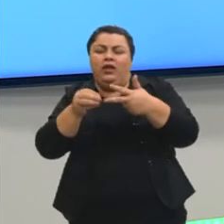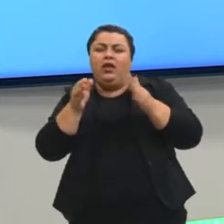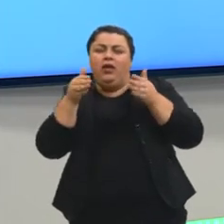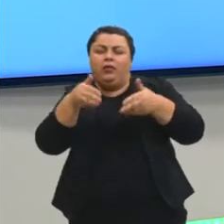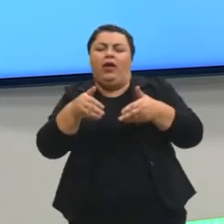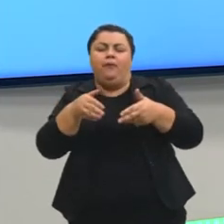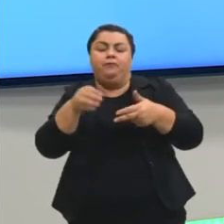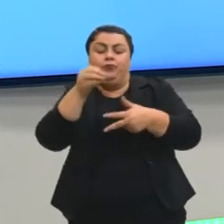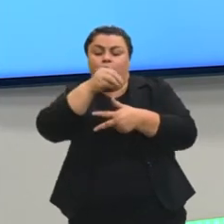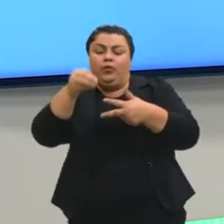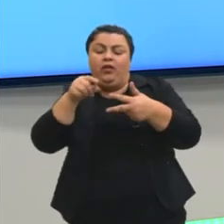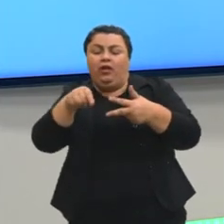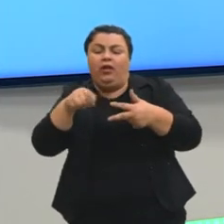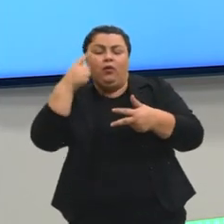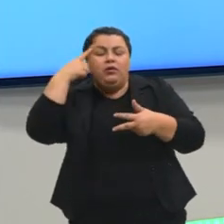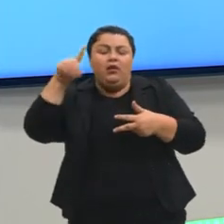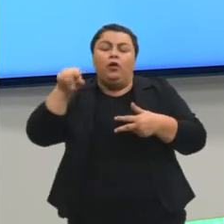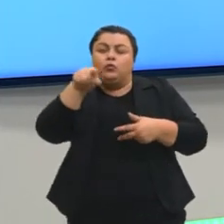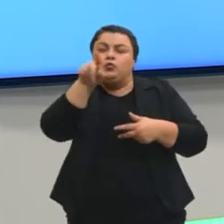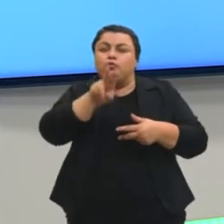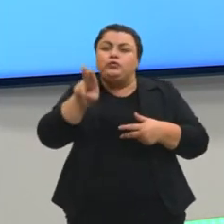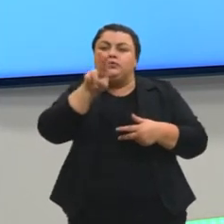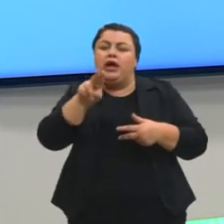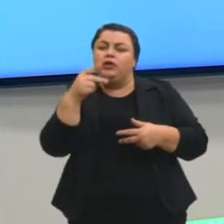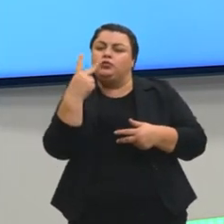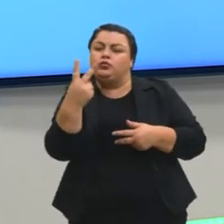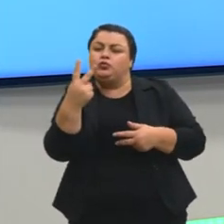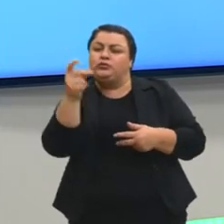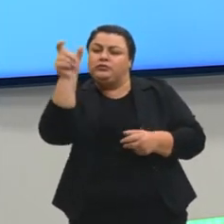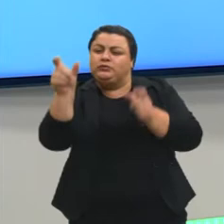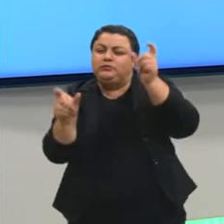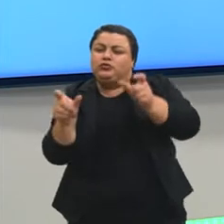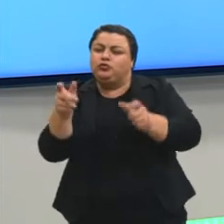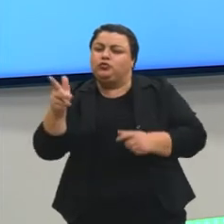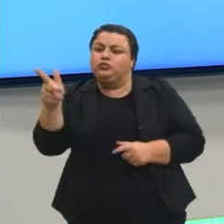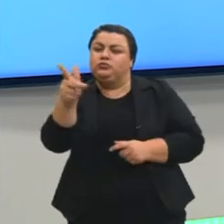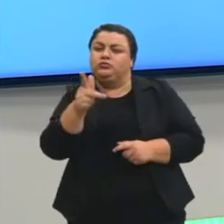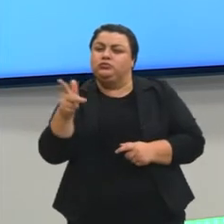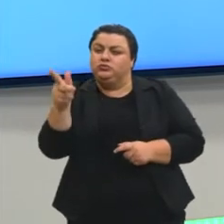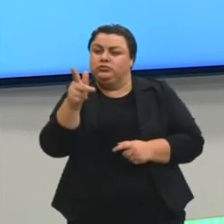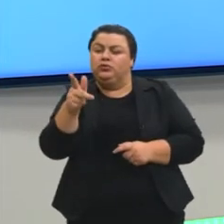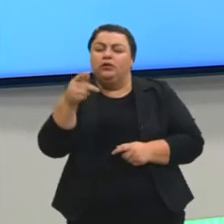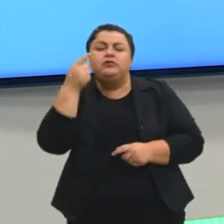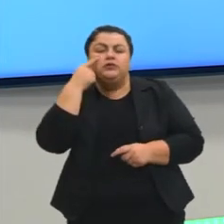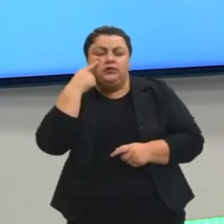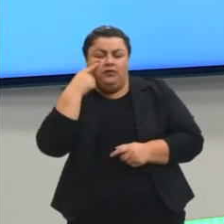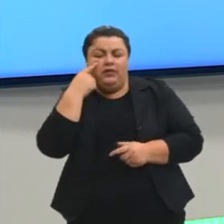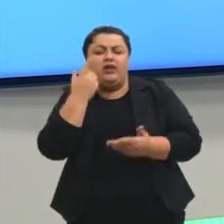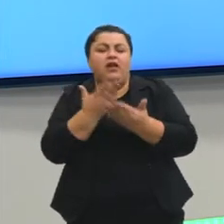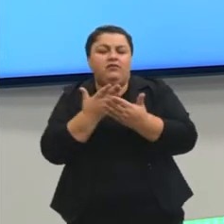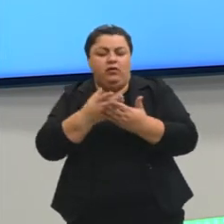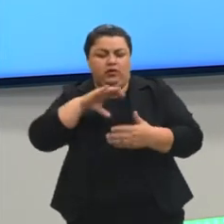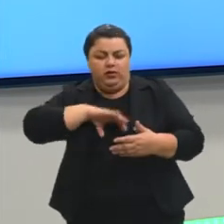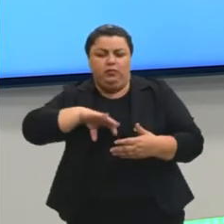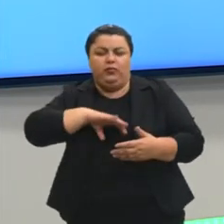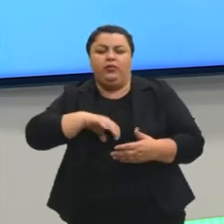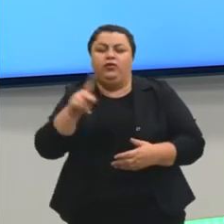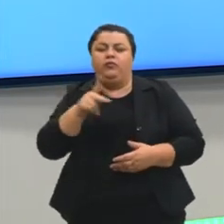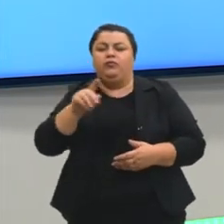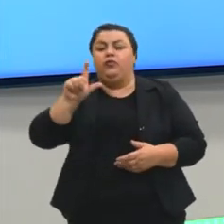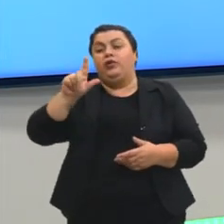no Enem, o ideal é que tu use duas pessoas pronominais, que provavelmente vocês vão ver isso também nas aulas de português, a Prof. Luana,